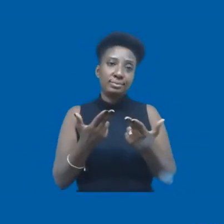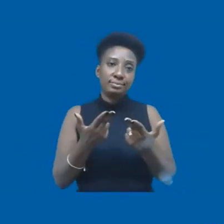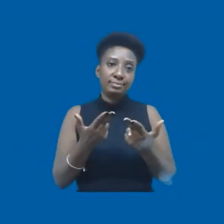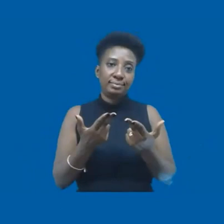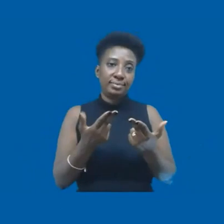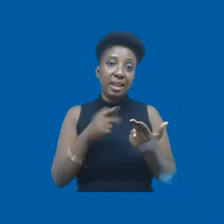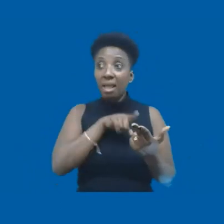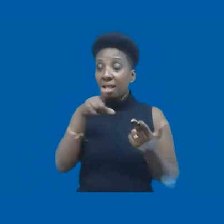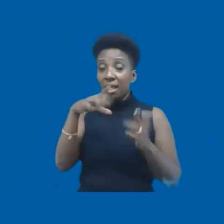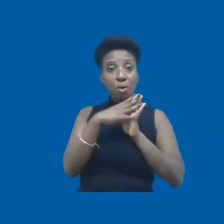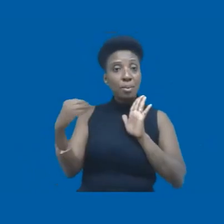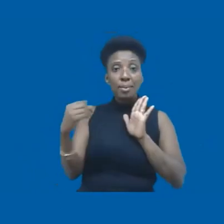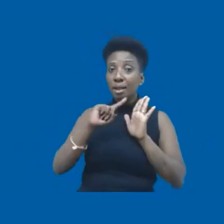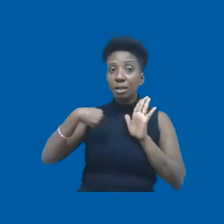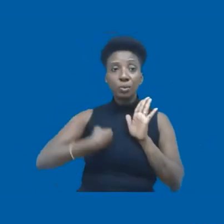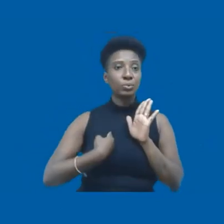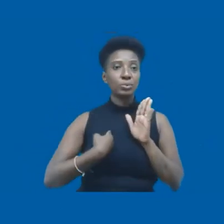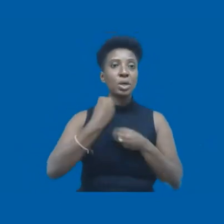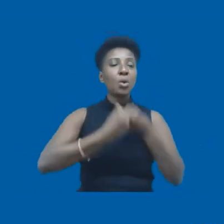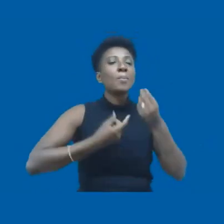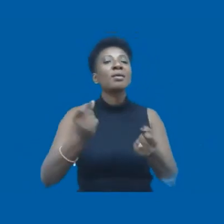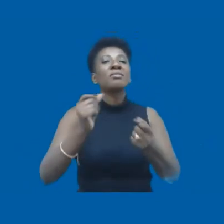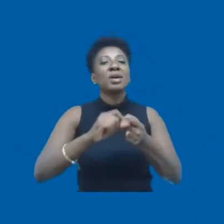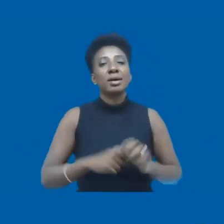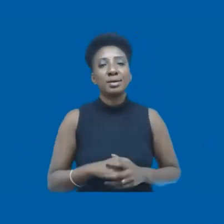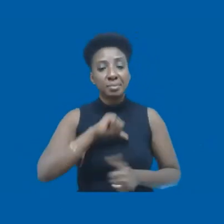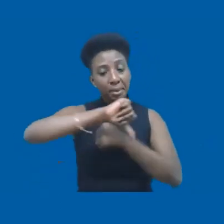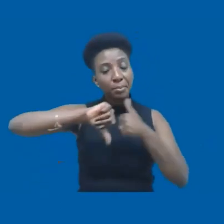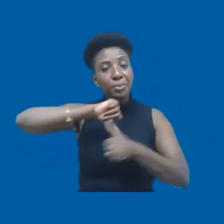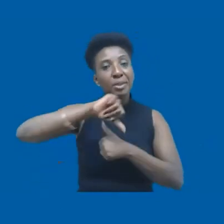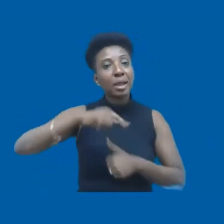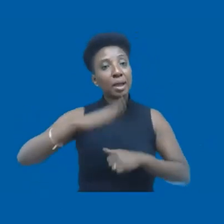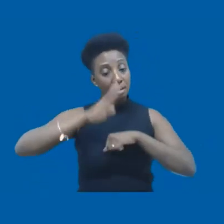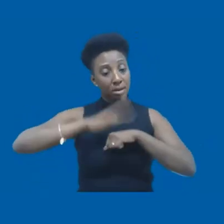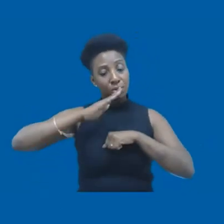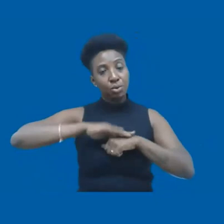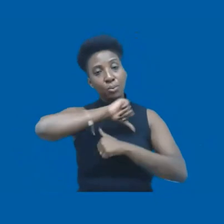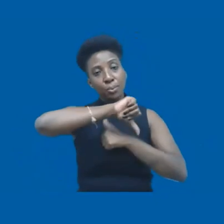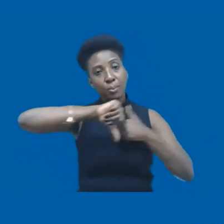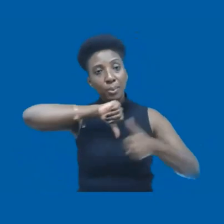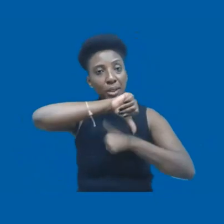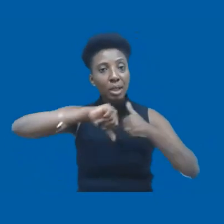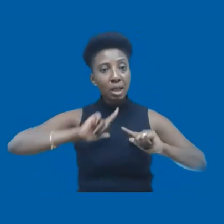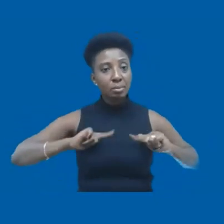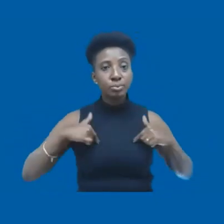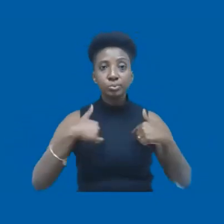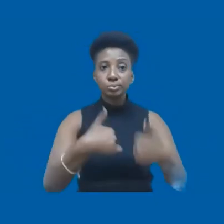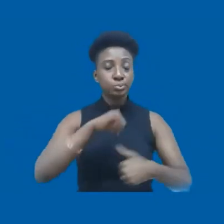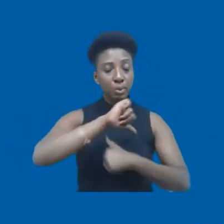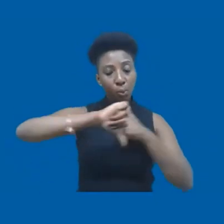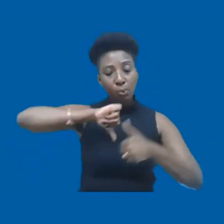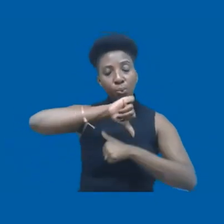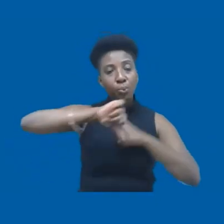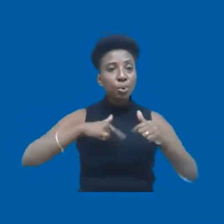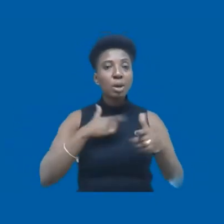Eles são o nosso reflexo. E como é que a gente faz para mudar? Mudando a nós mesmos. A nossa forma de agir, a nossa forma